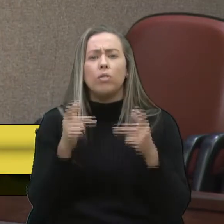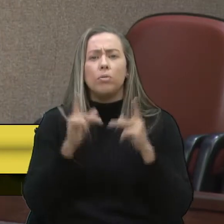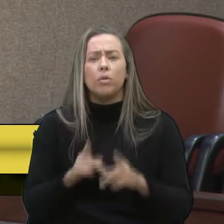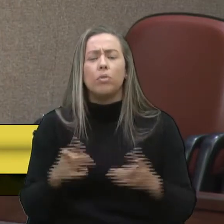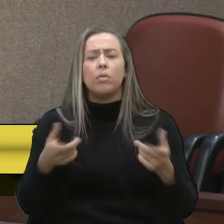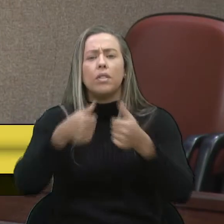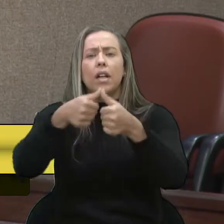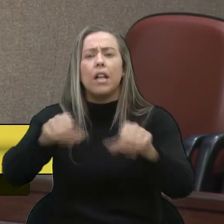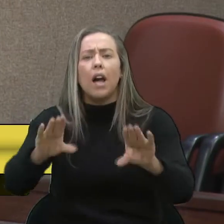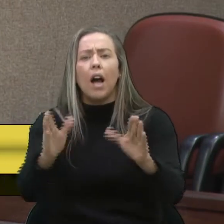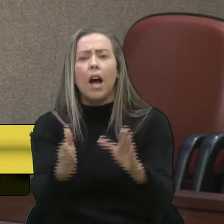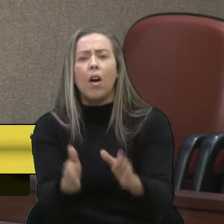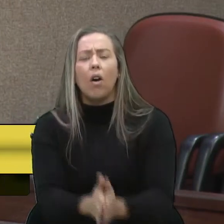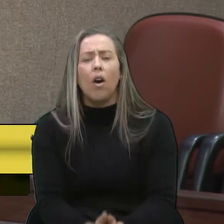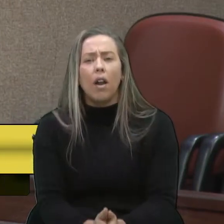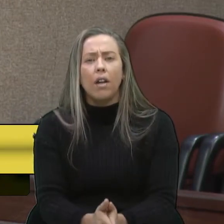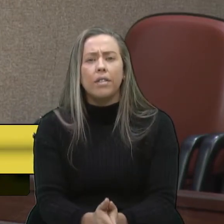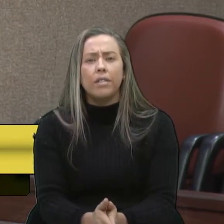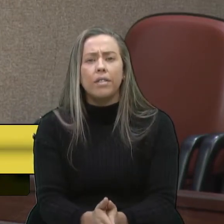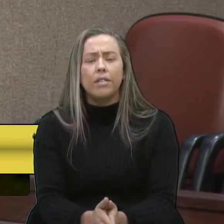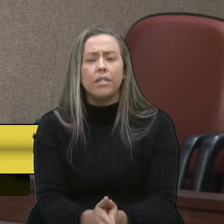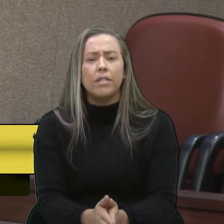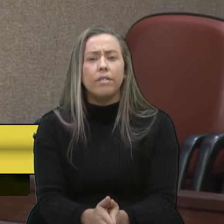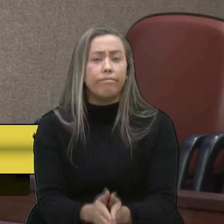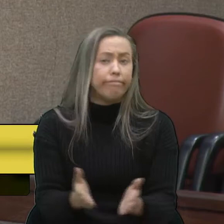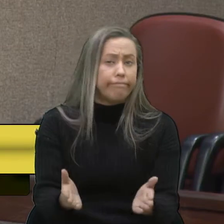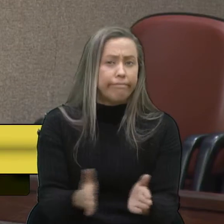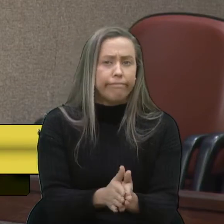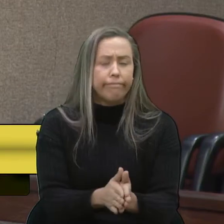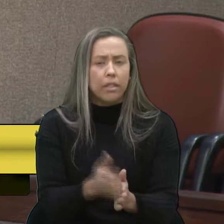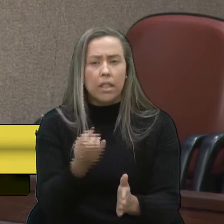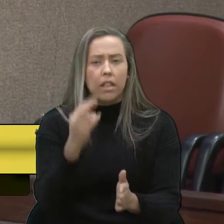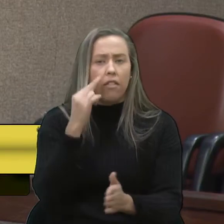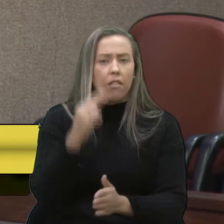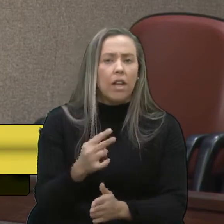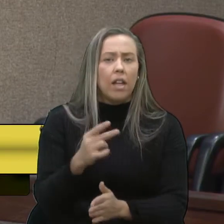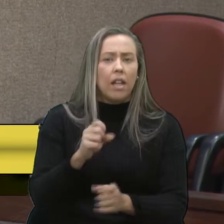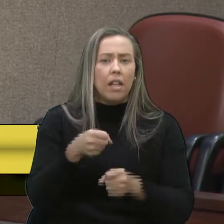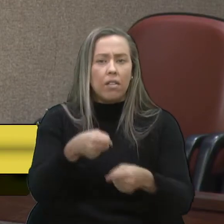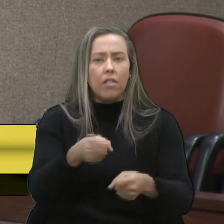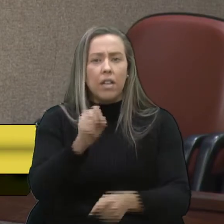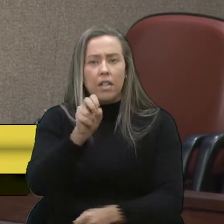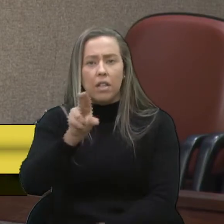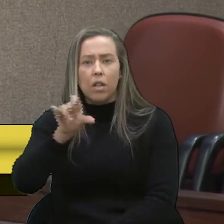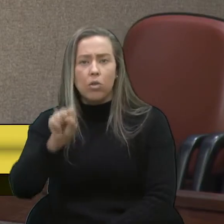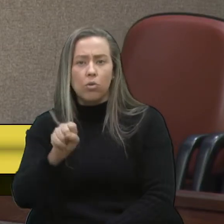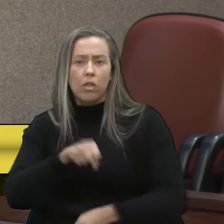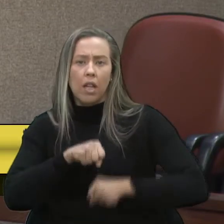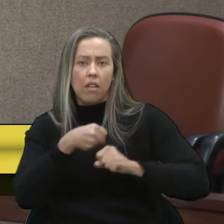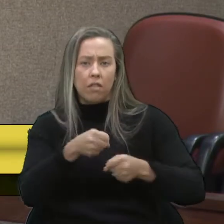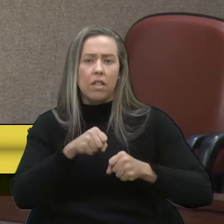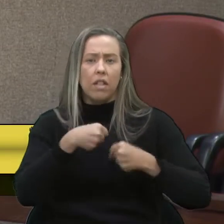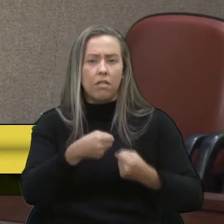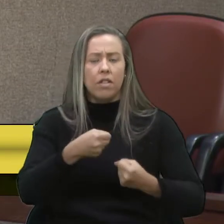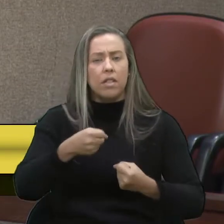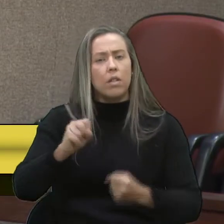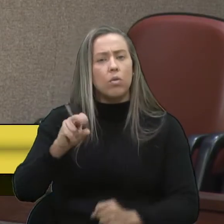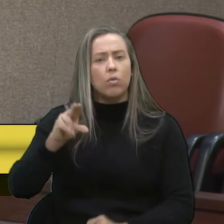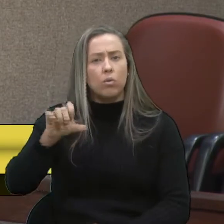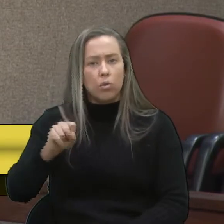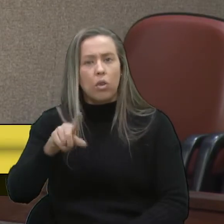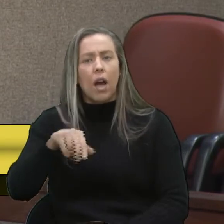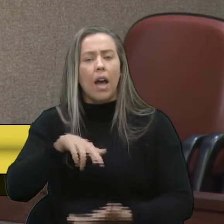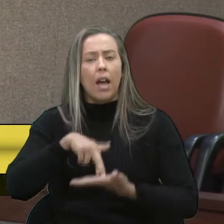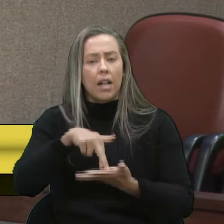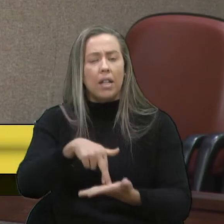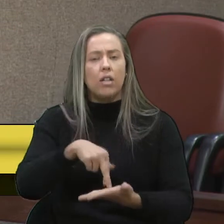agora, vereador Omir Cadori, né? A gente ouve muito uma defesa do SUS aqui, e eu acho que realmente o SUS é